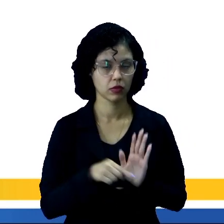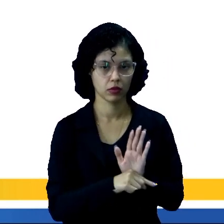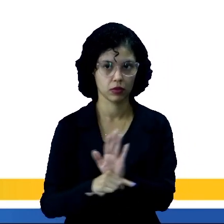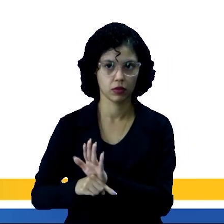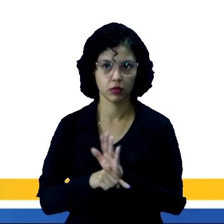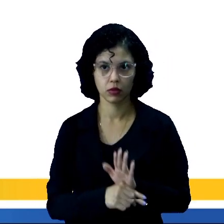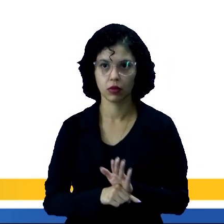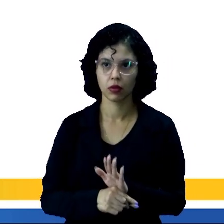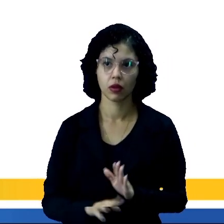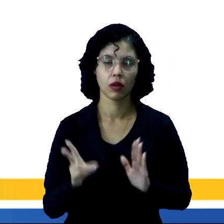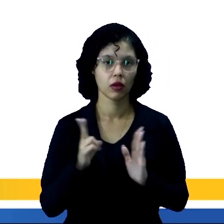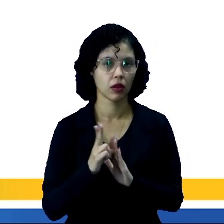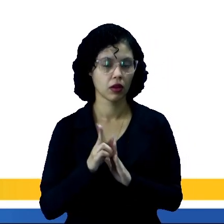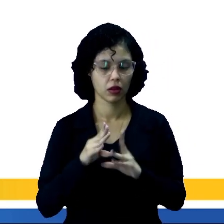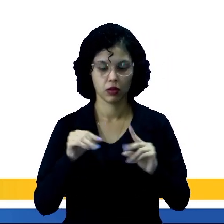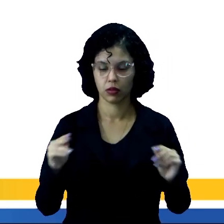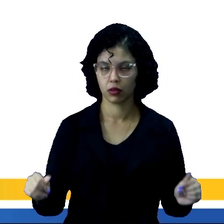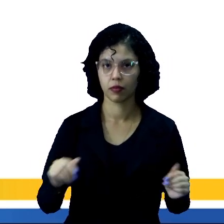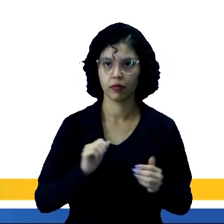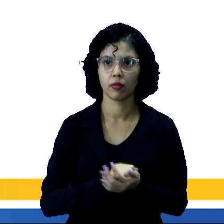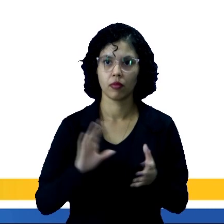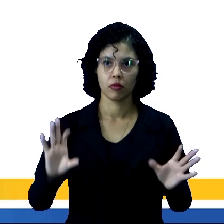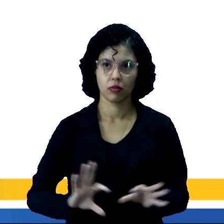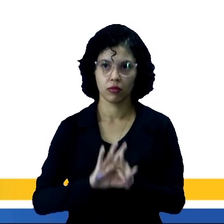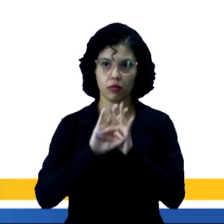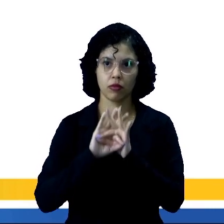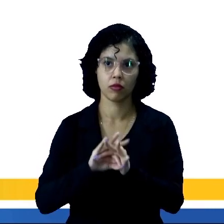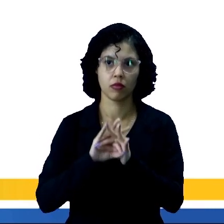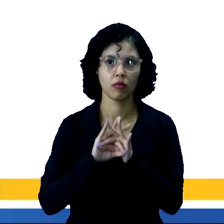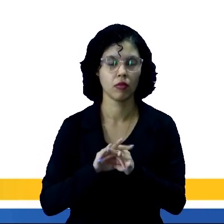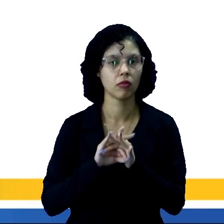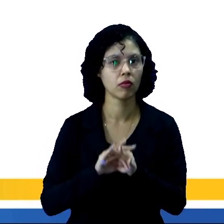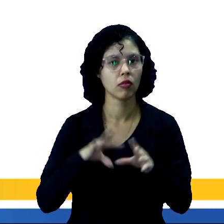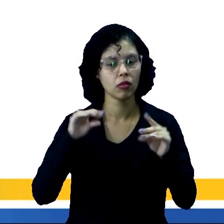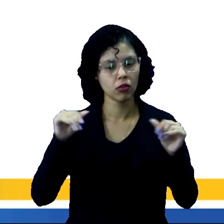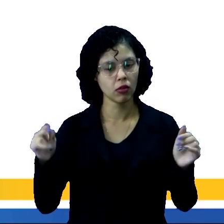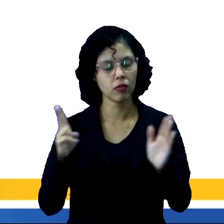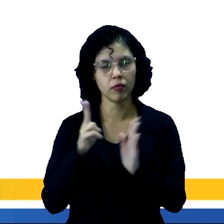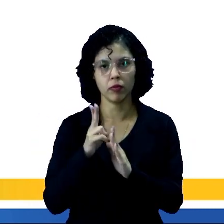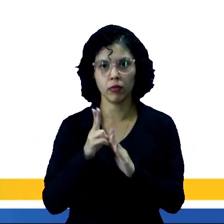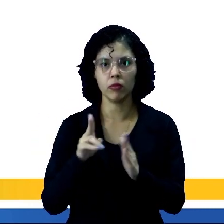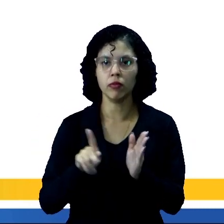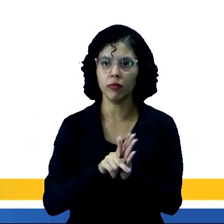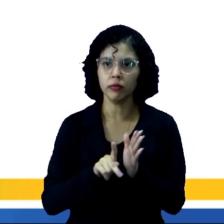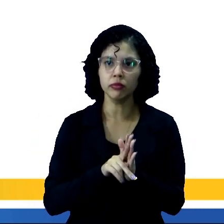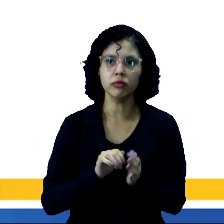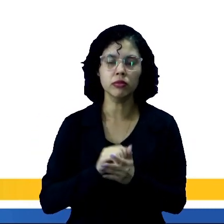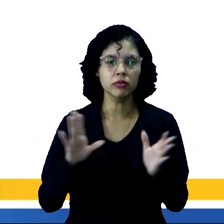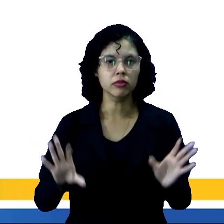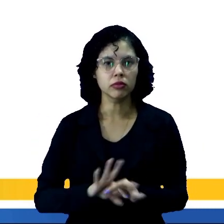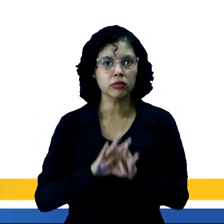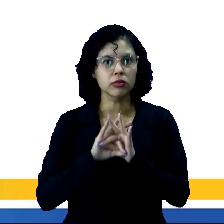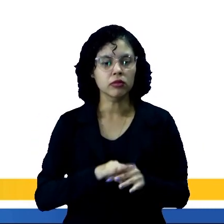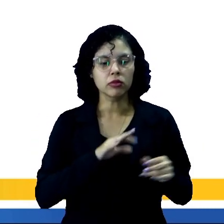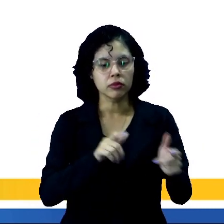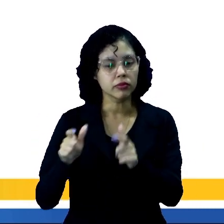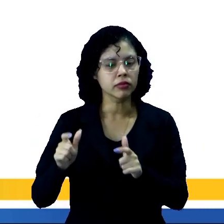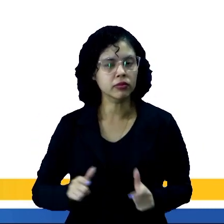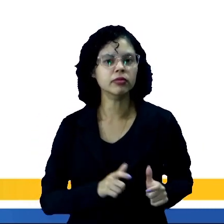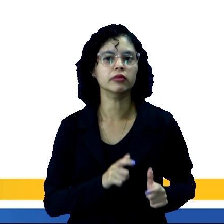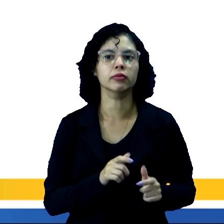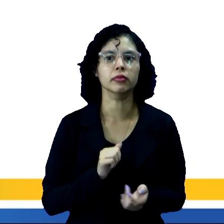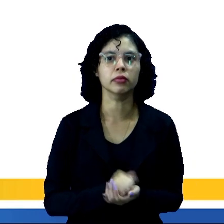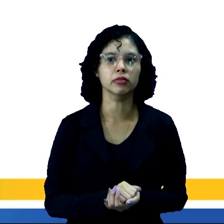a relação do indígena com a terra. A relação do indígena com a terra está mais relacionada ao lugar onde ele